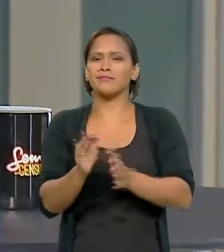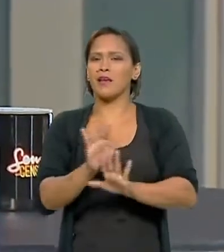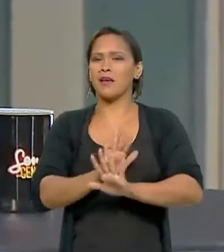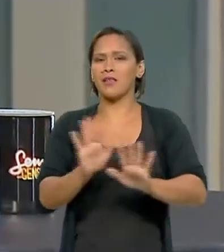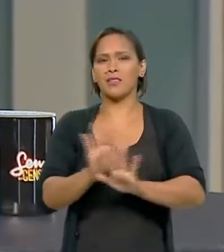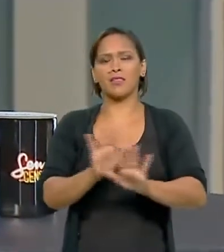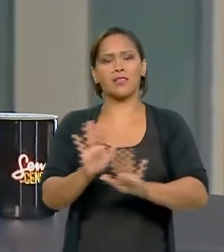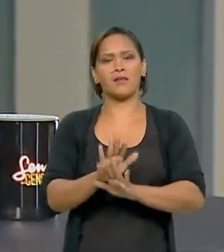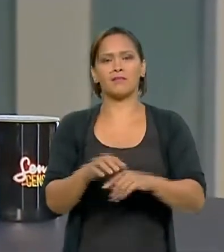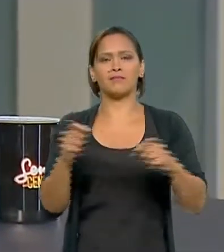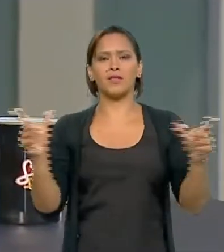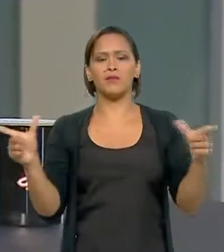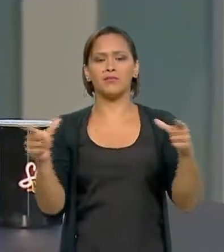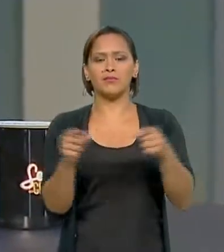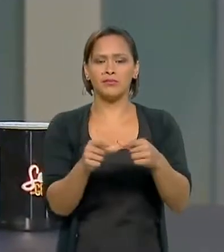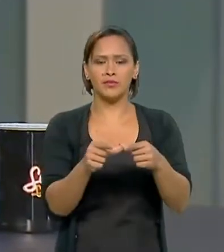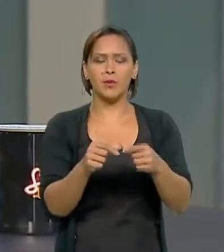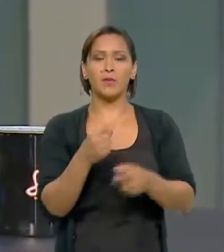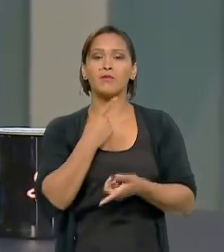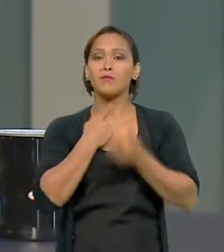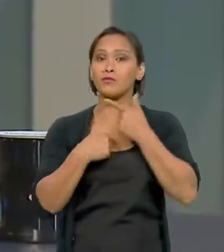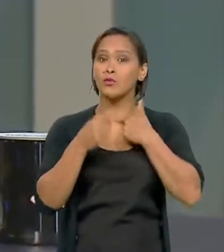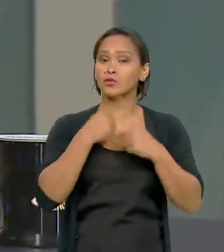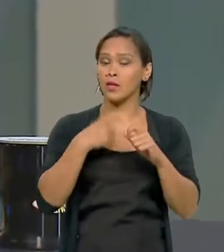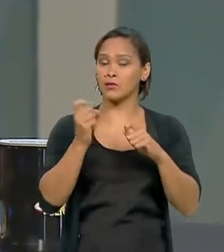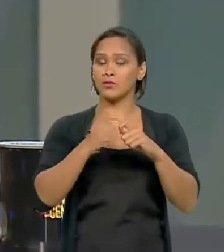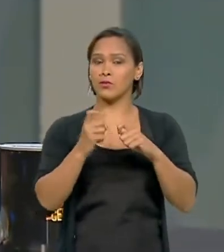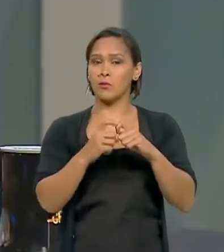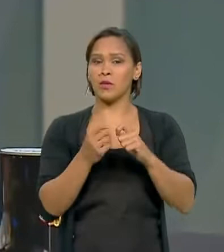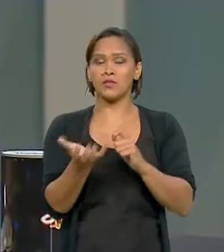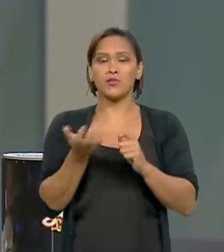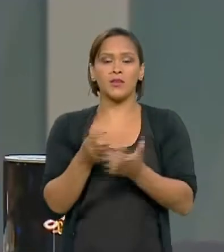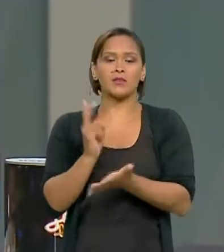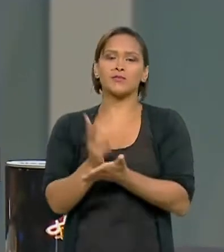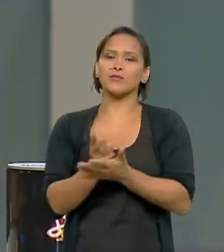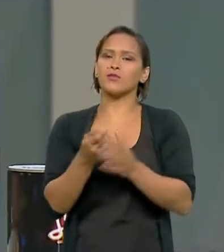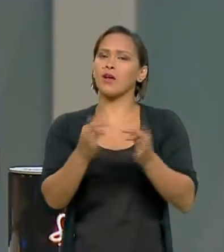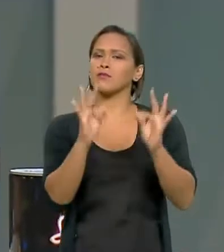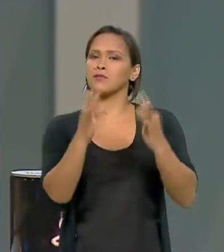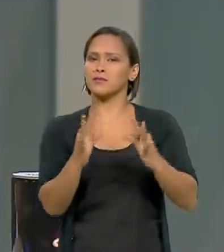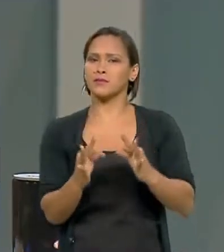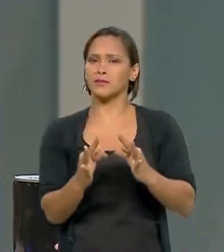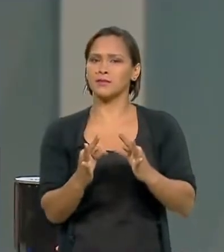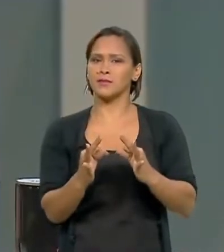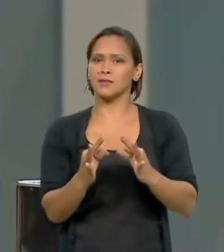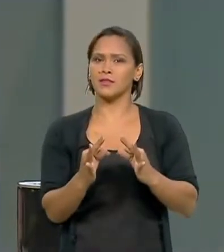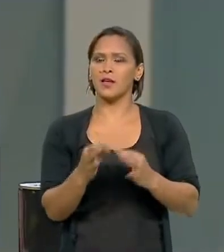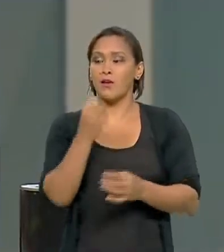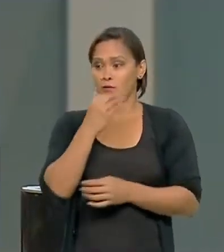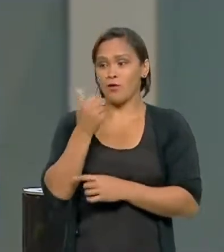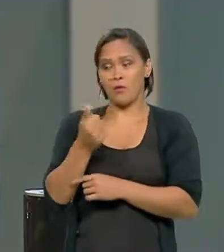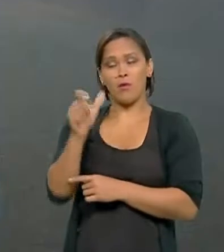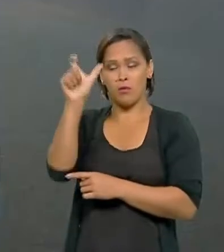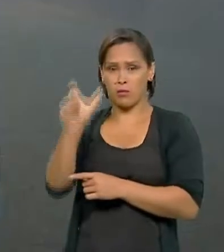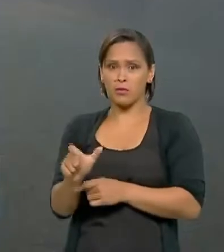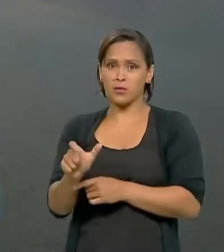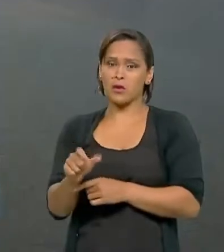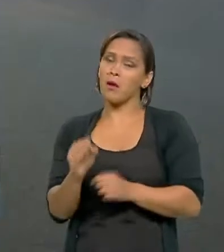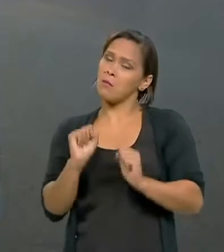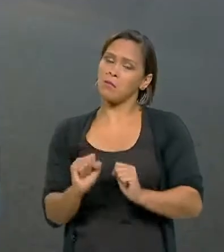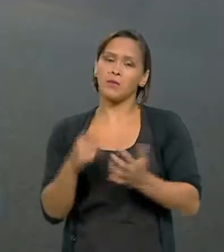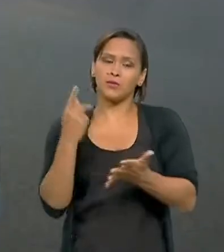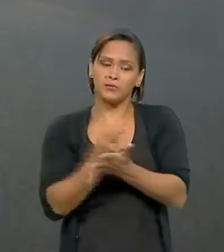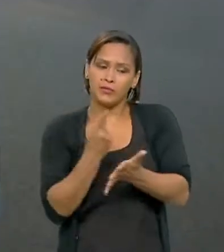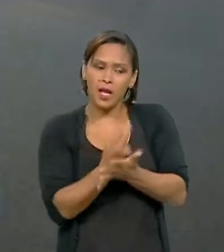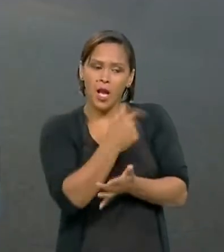tudo se resume a desejo ou não do médico de fazer esse tipo de tratamento. Deu certo com uns, pode dar errado